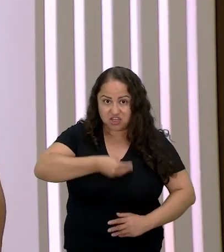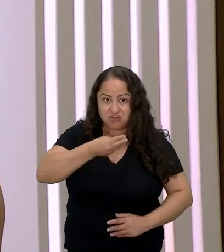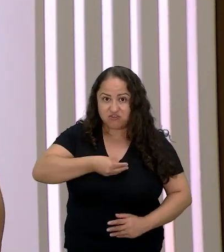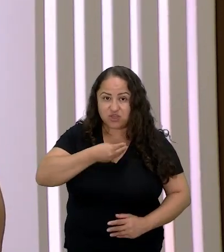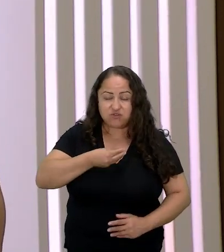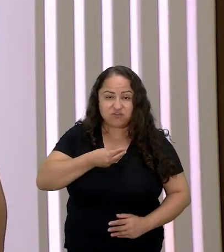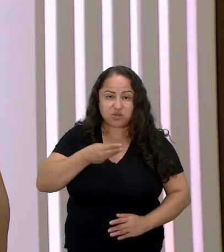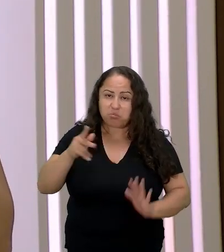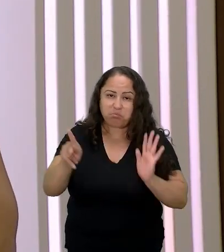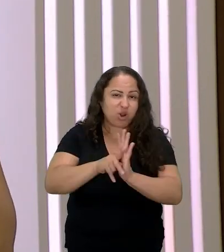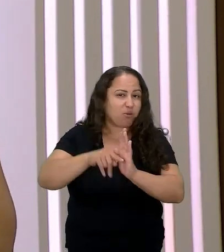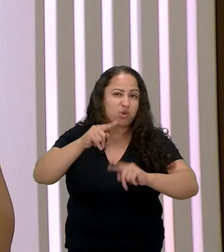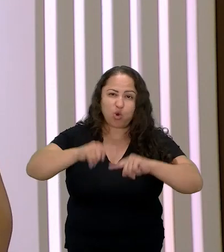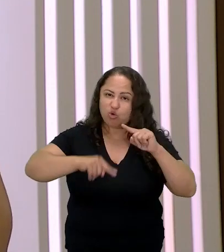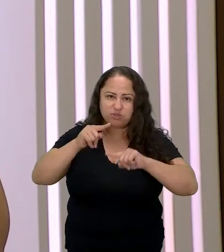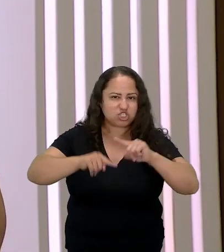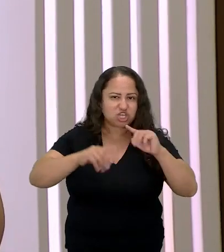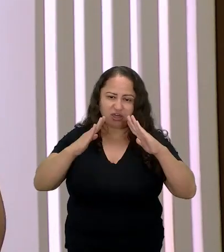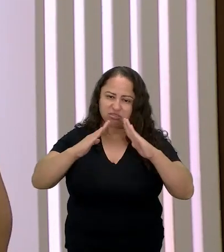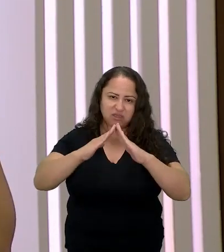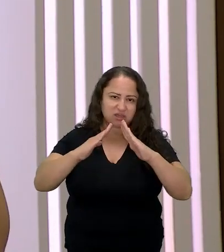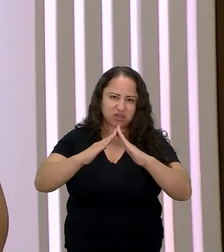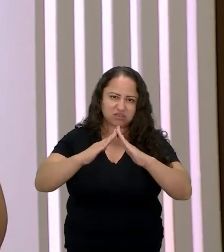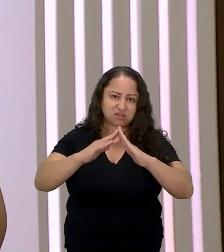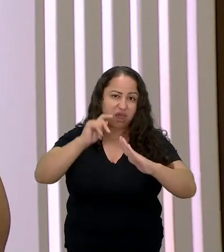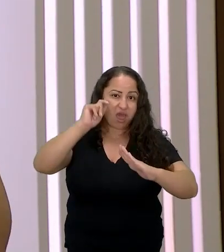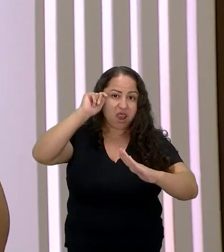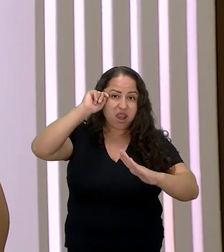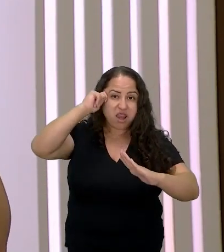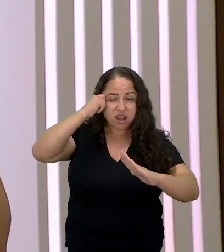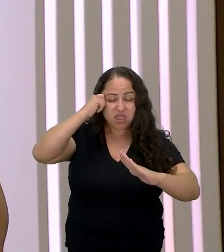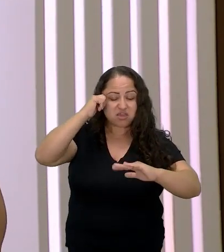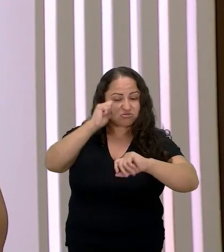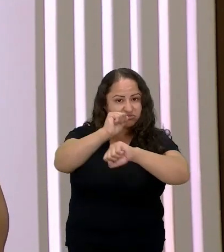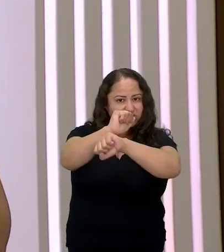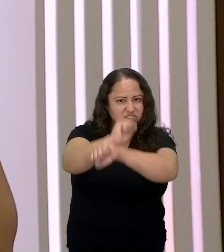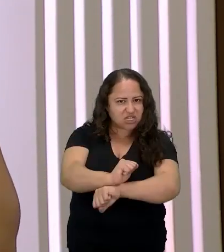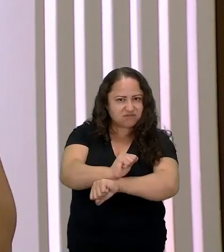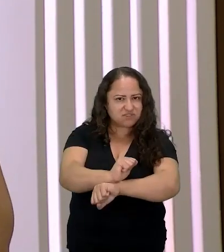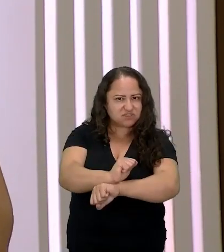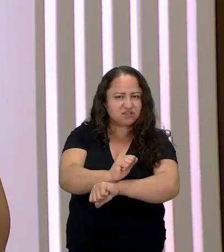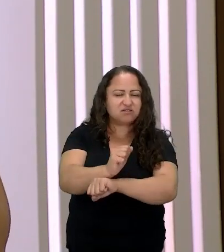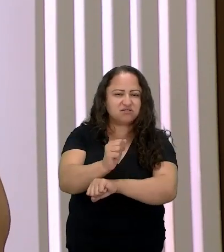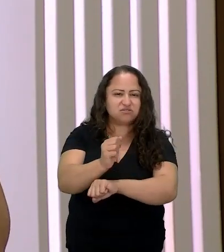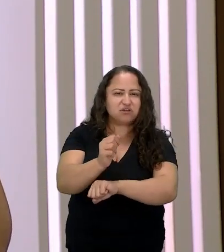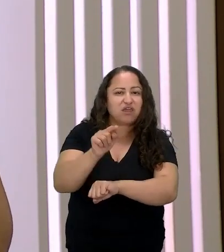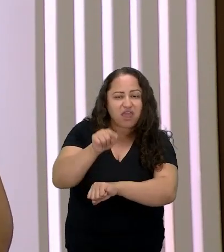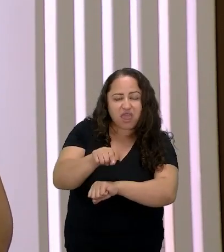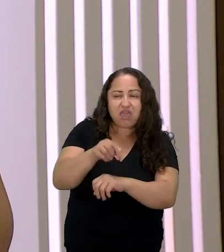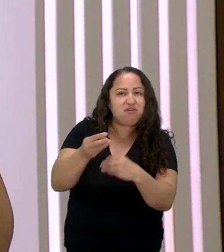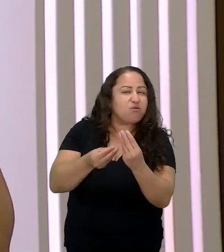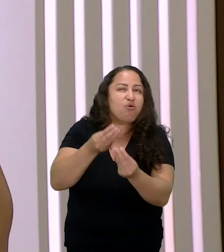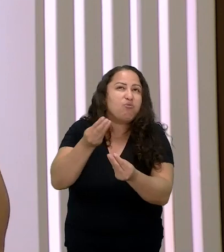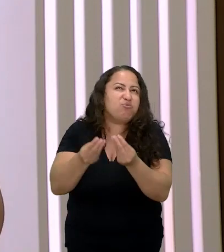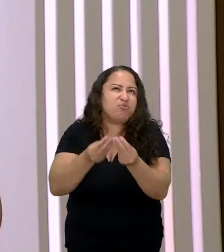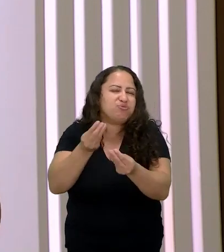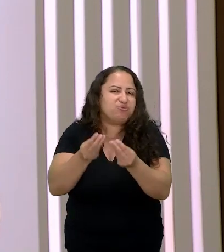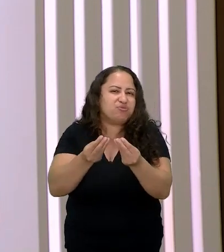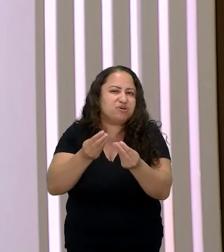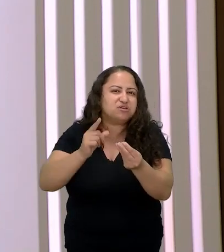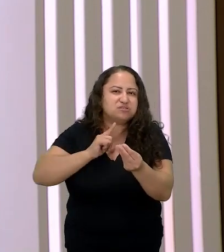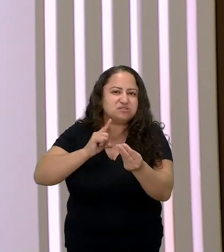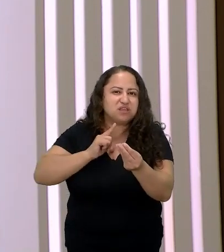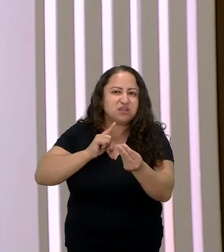objeto da casa né ele é aquele negro ele é um escravizado que que é como se fosse um algo de